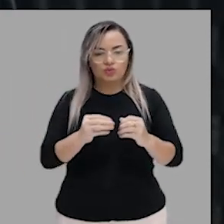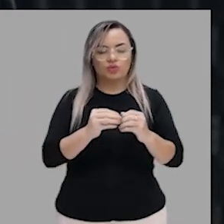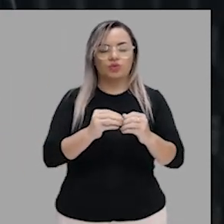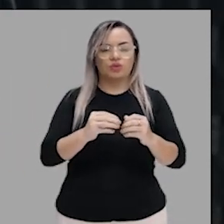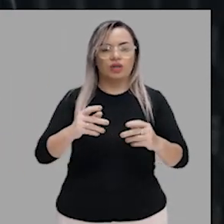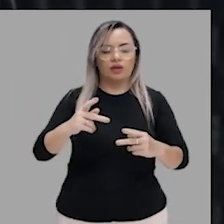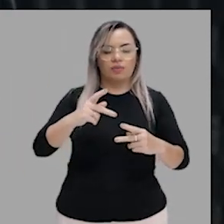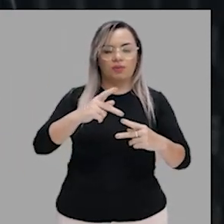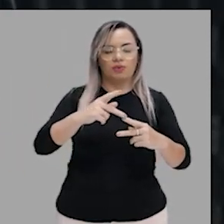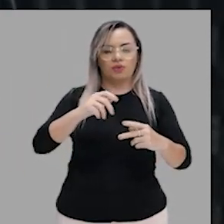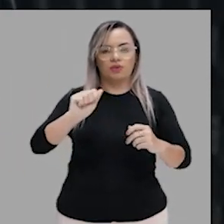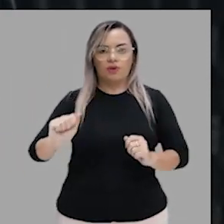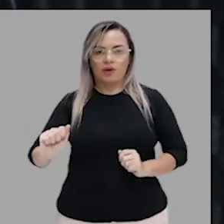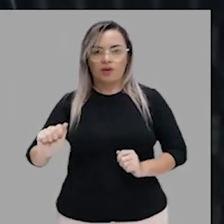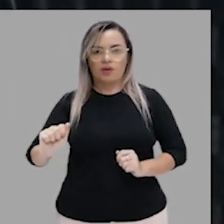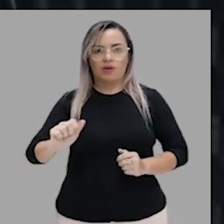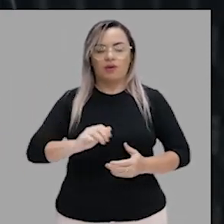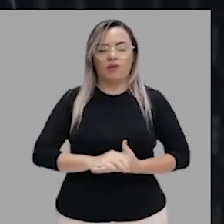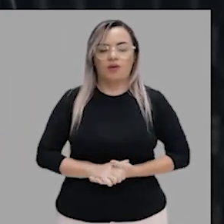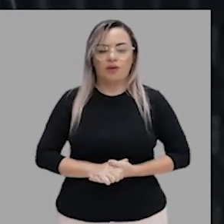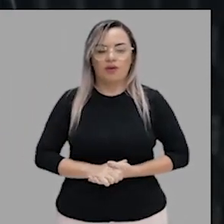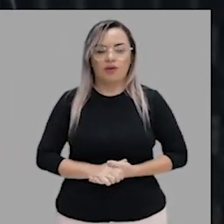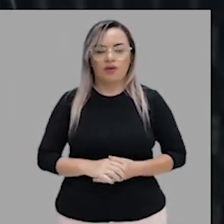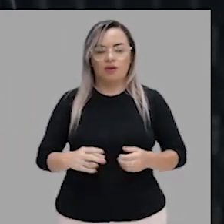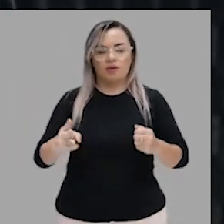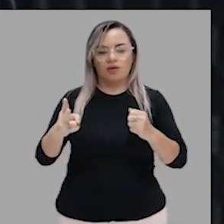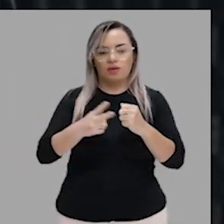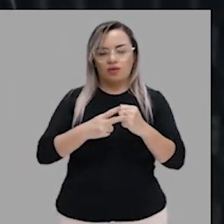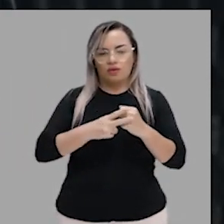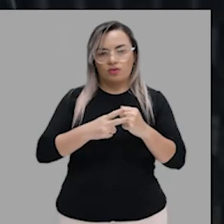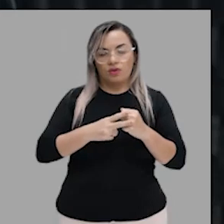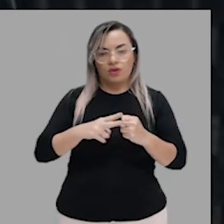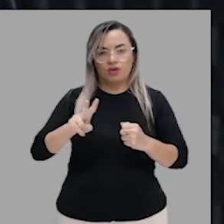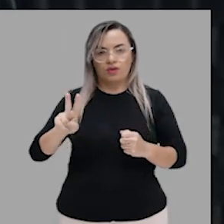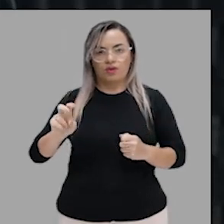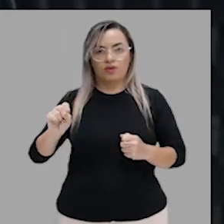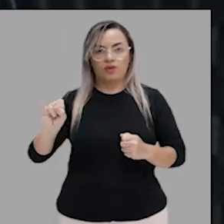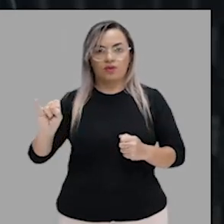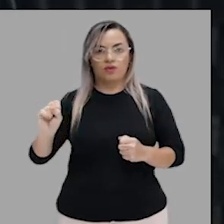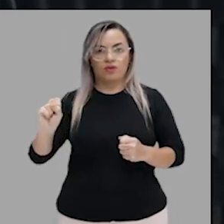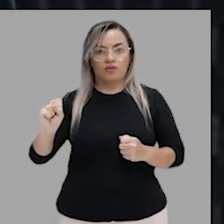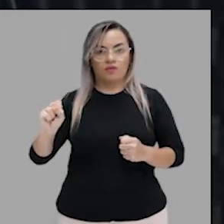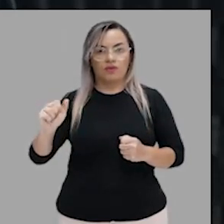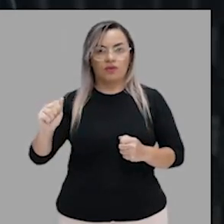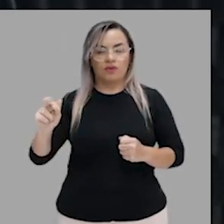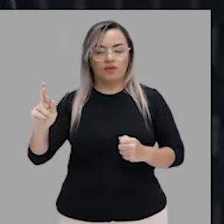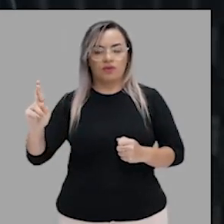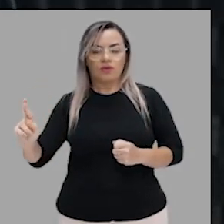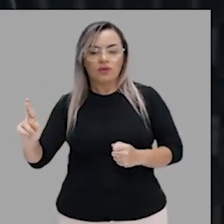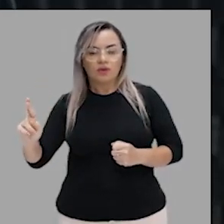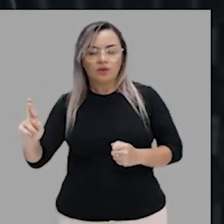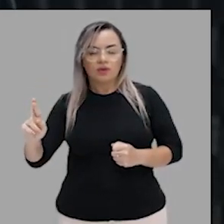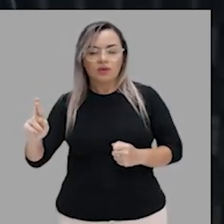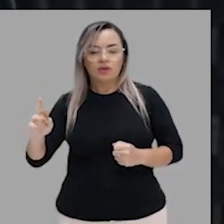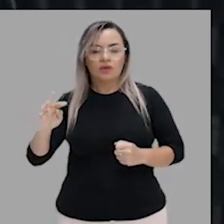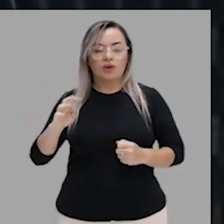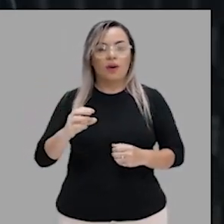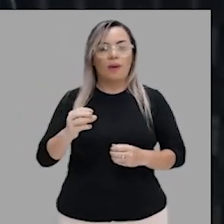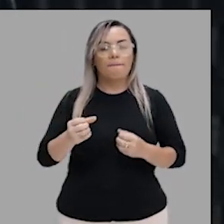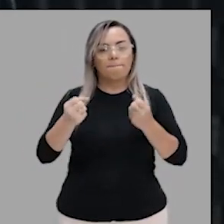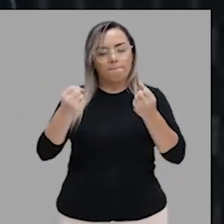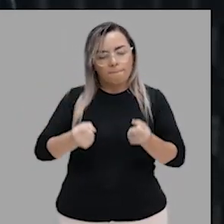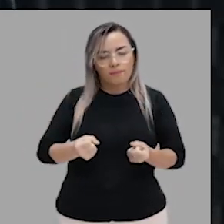esse uso do acento grave. Agora, o verbo visar, ele pode ser transitivo direto, quando ele significa